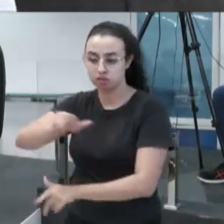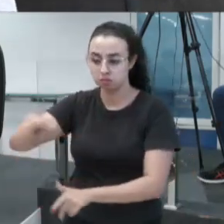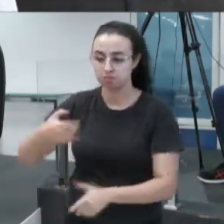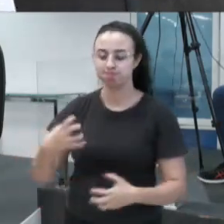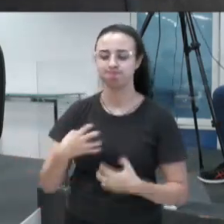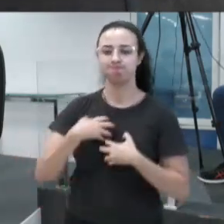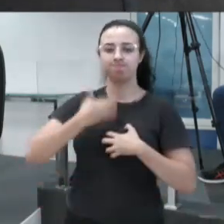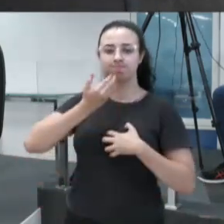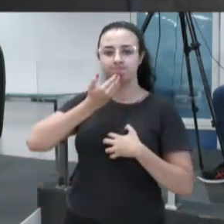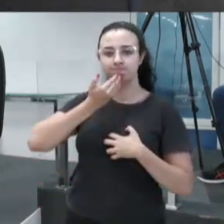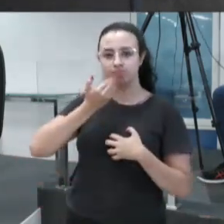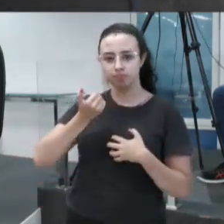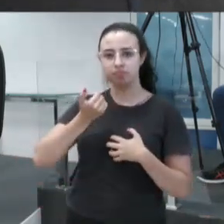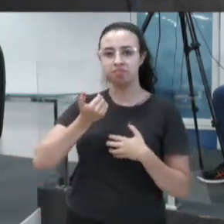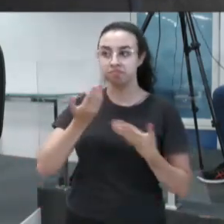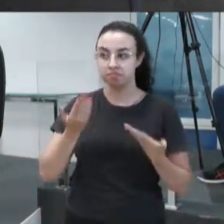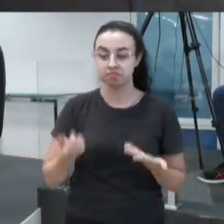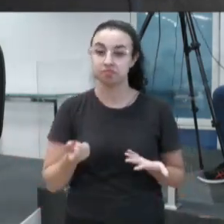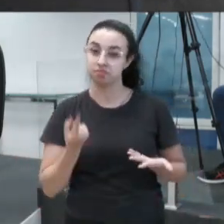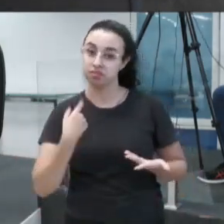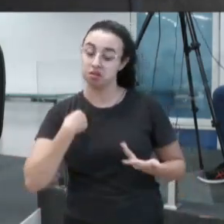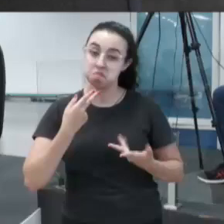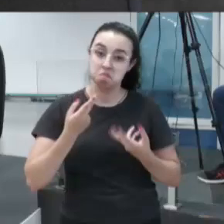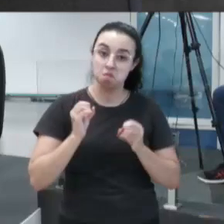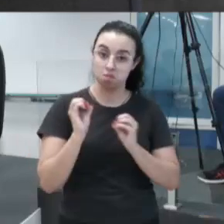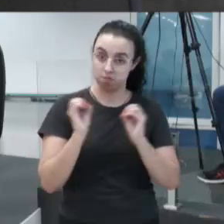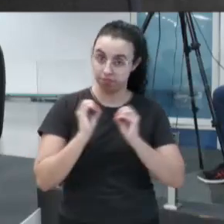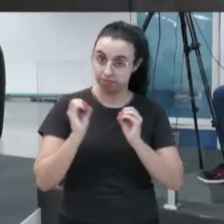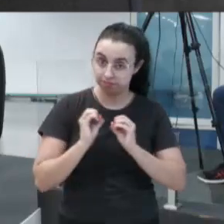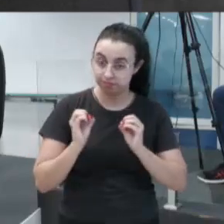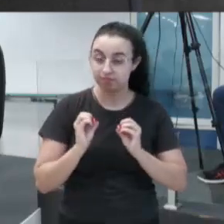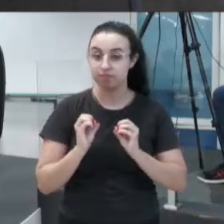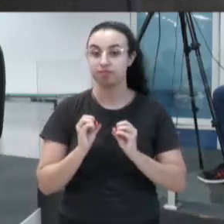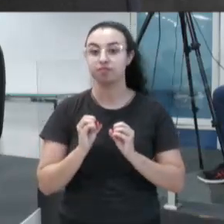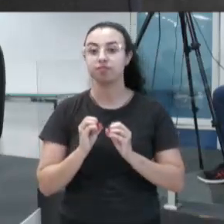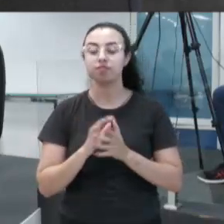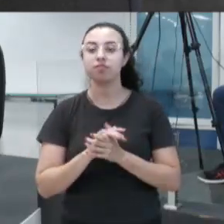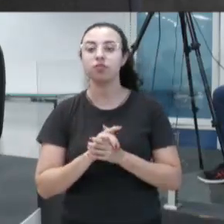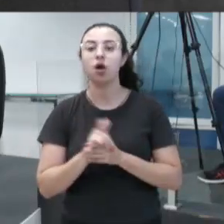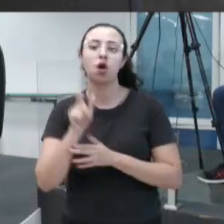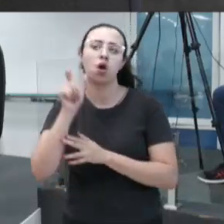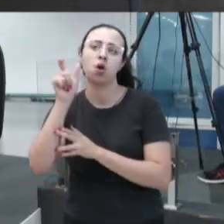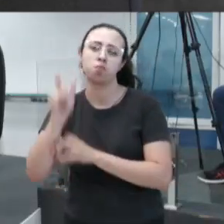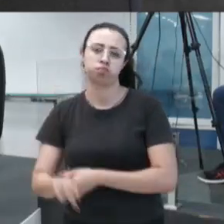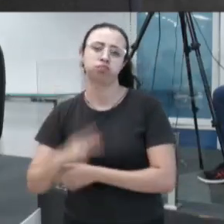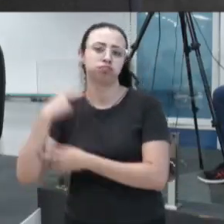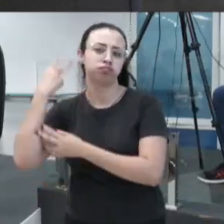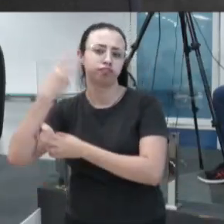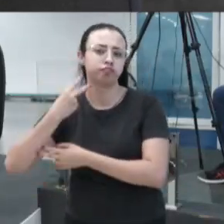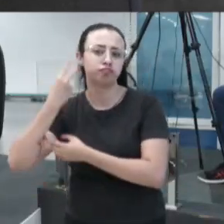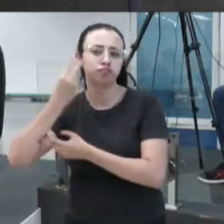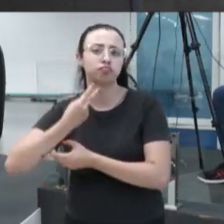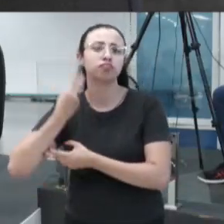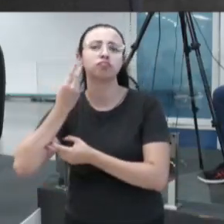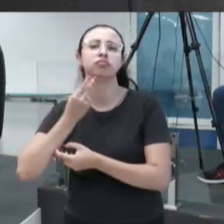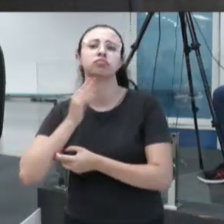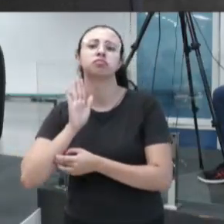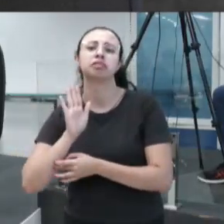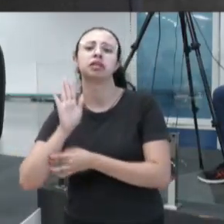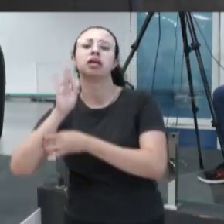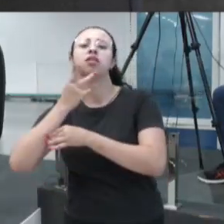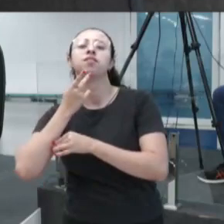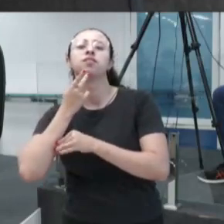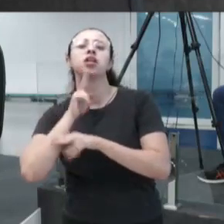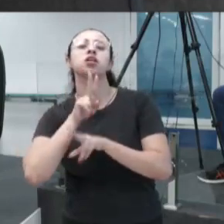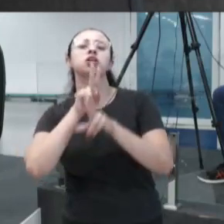trabalho. Engraçado que eu não vi, nenhuma vez, um certo vereador aqui na casa, se levantando, levantando a voz a